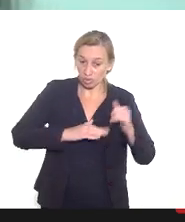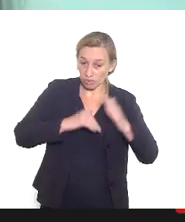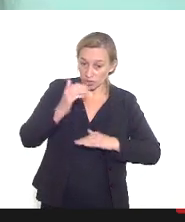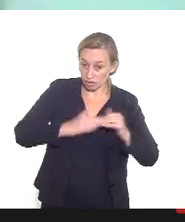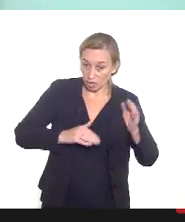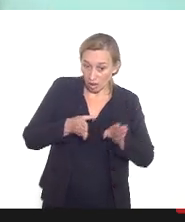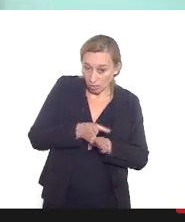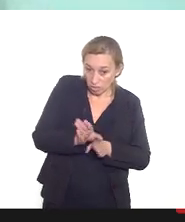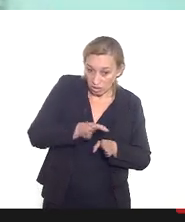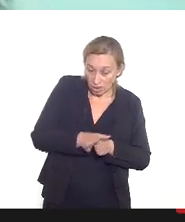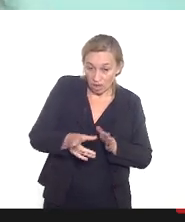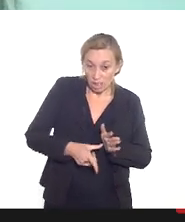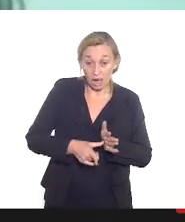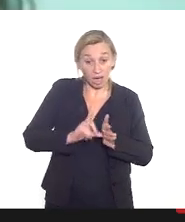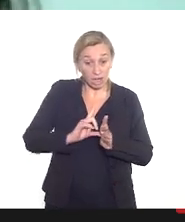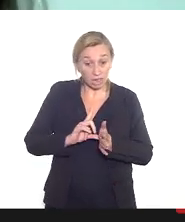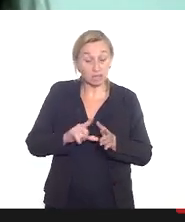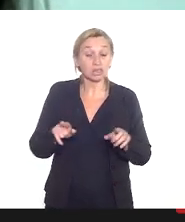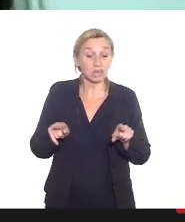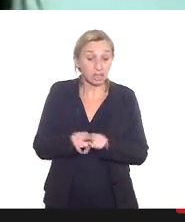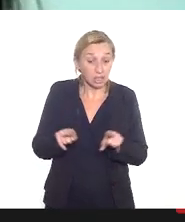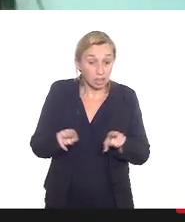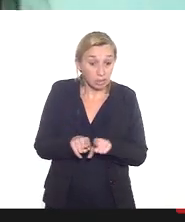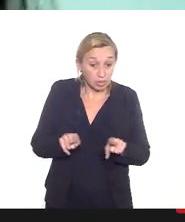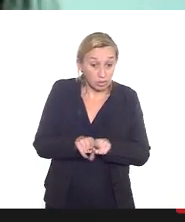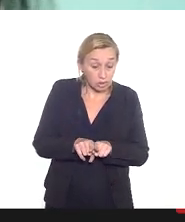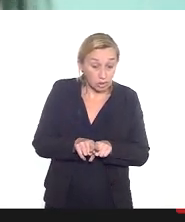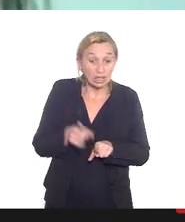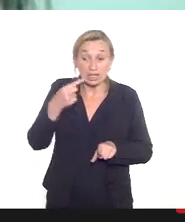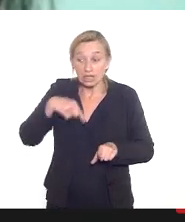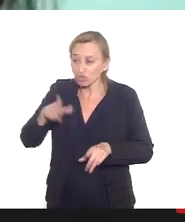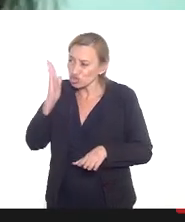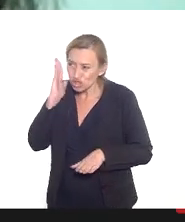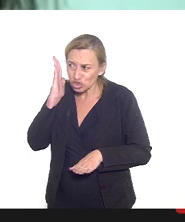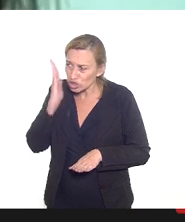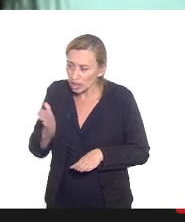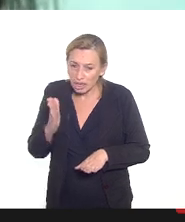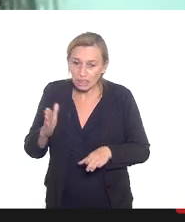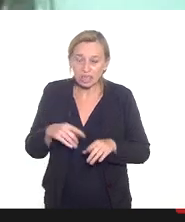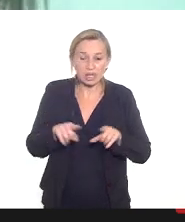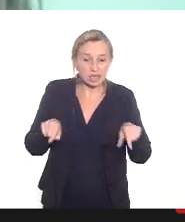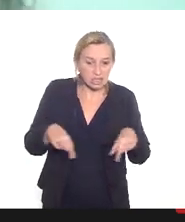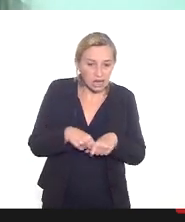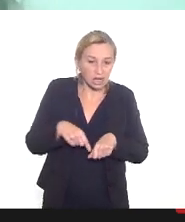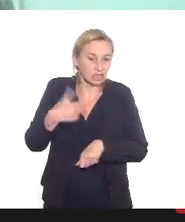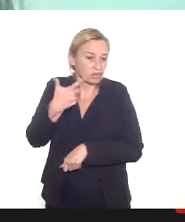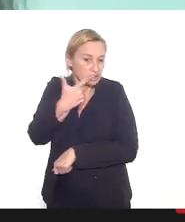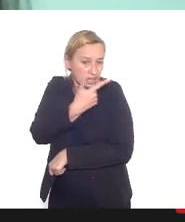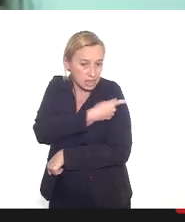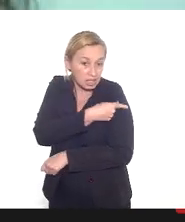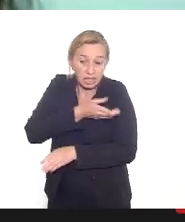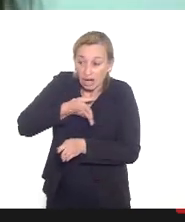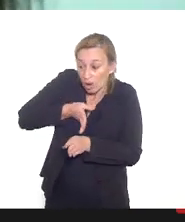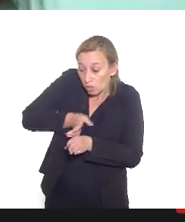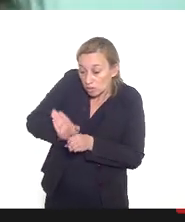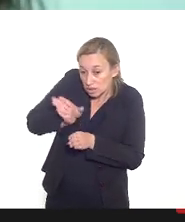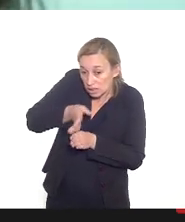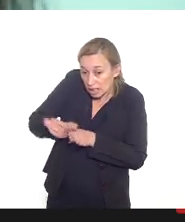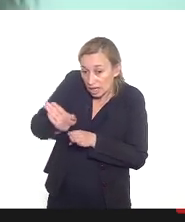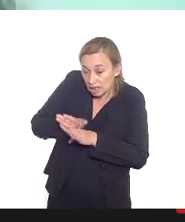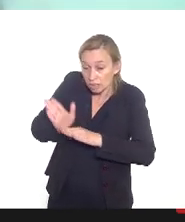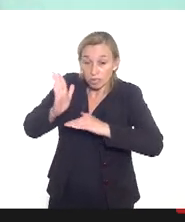a vacinar e também ela indo diretamente à sala de vacinação ela é orientada pelos